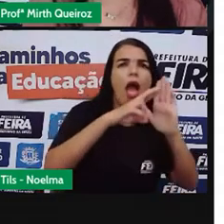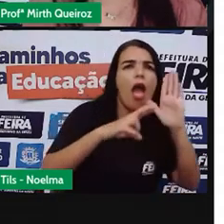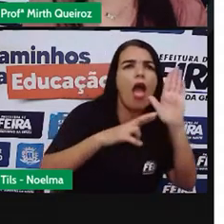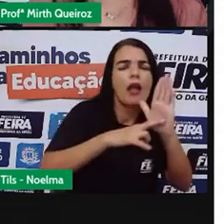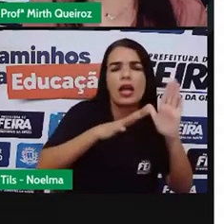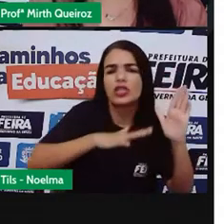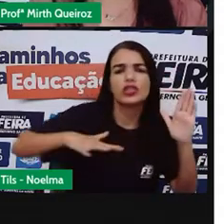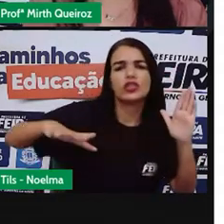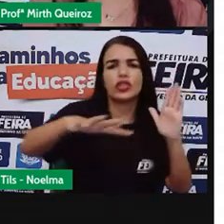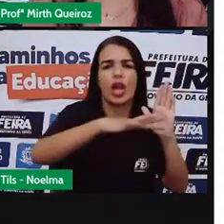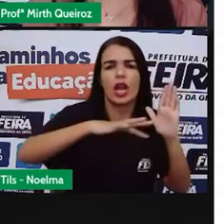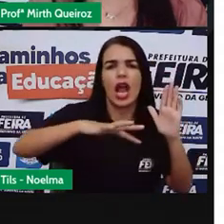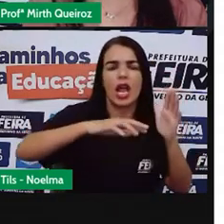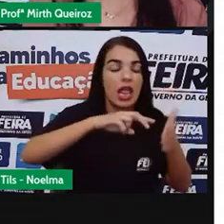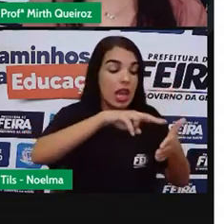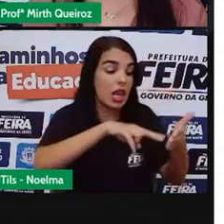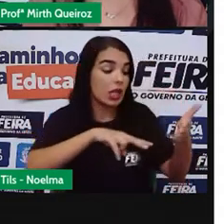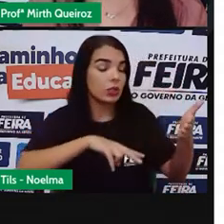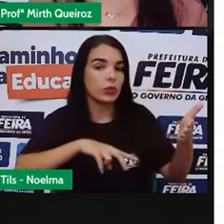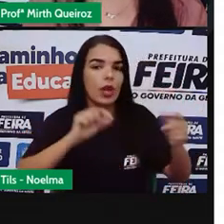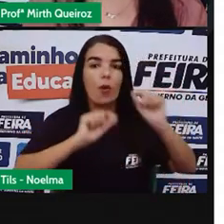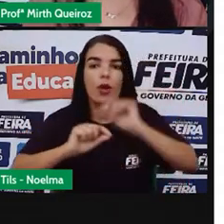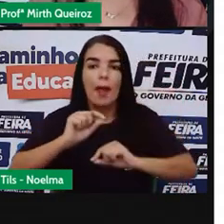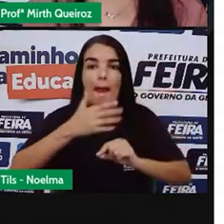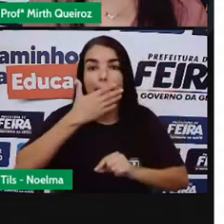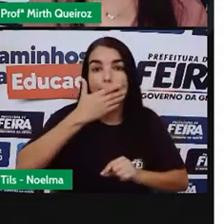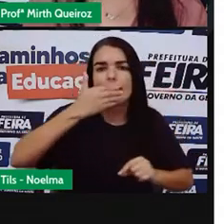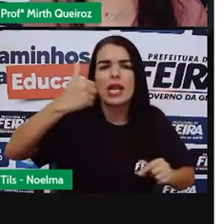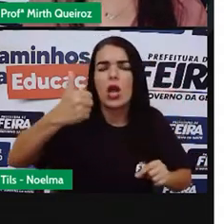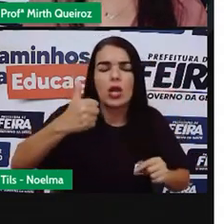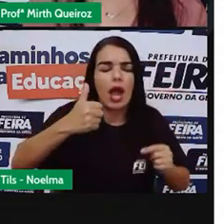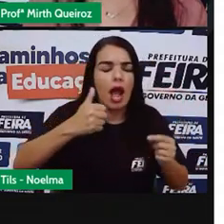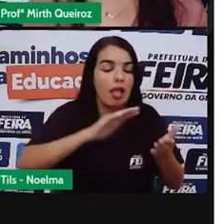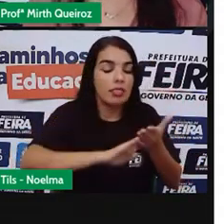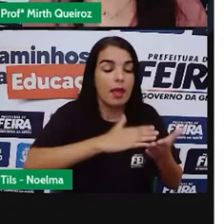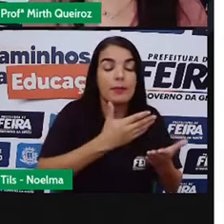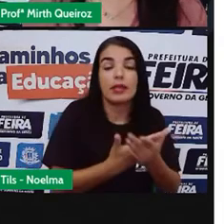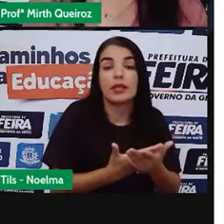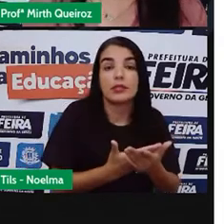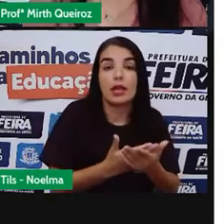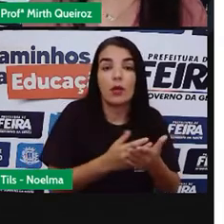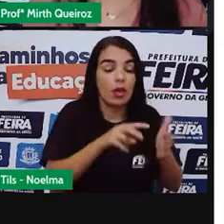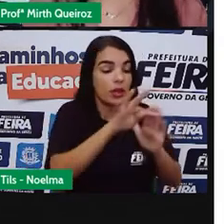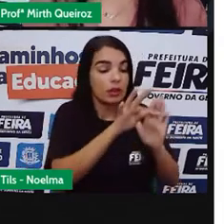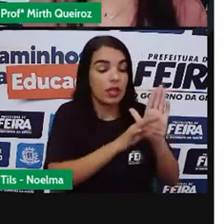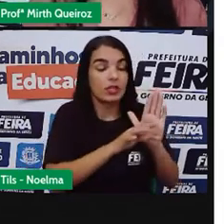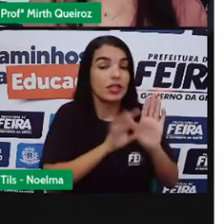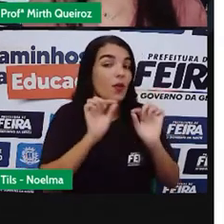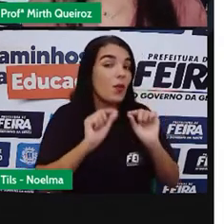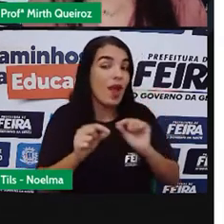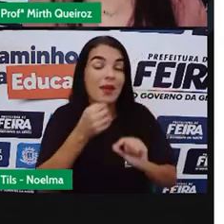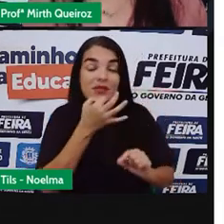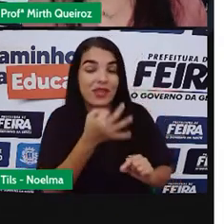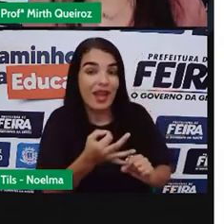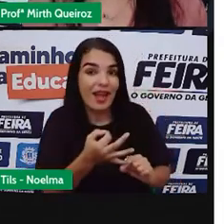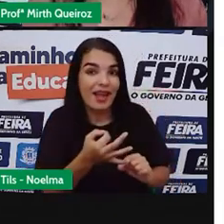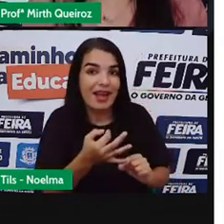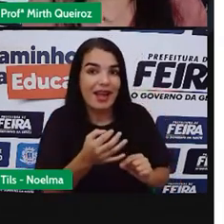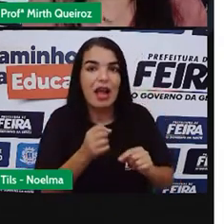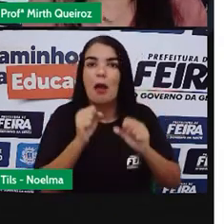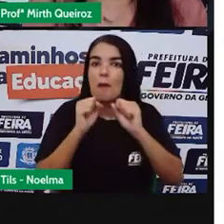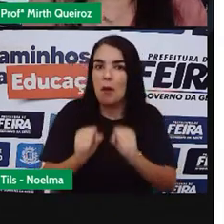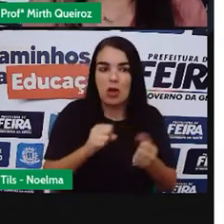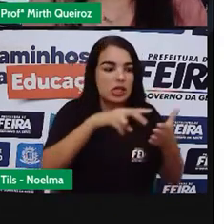regras gerais de leitura, para melhorar a interpretação de texto, uma dica é ler mais. Quem